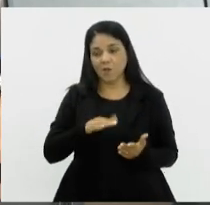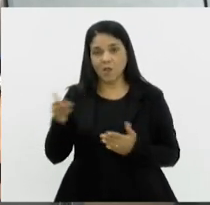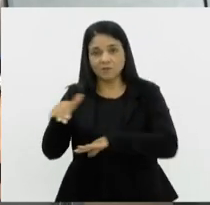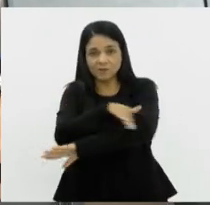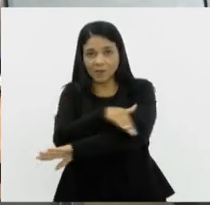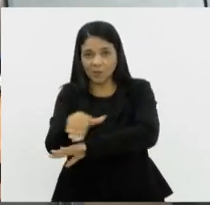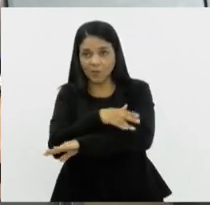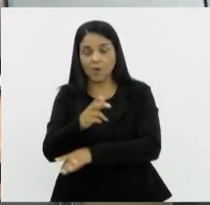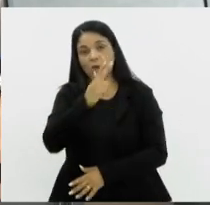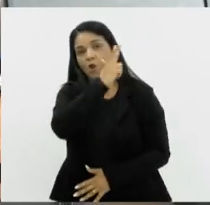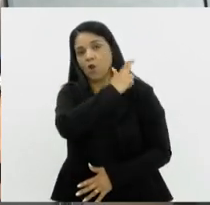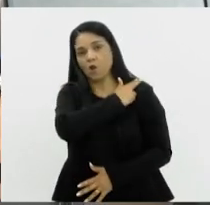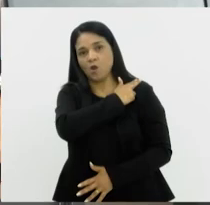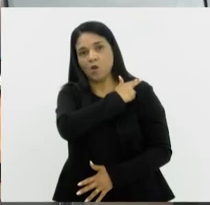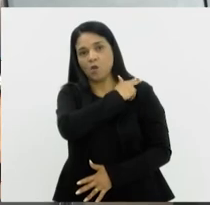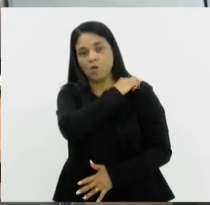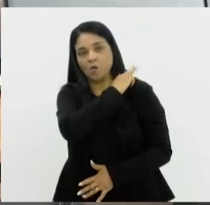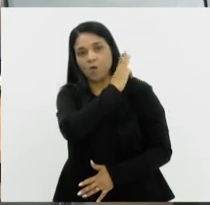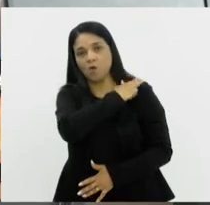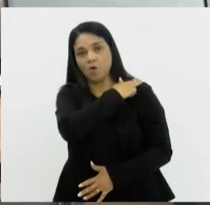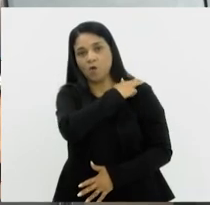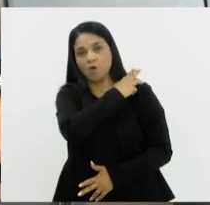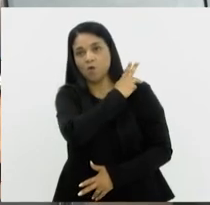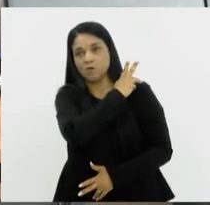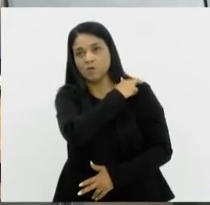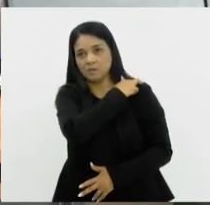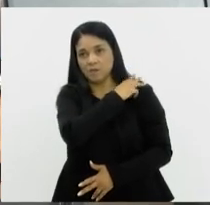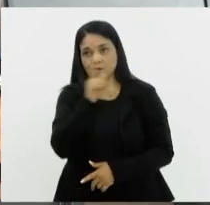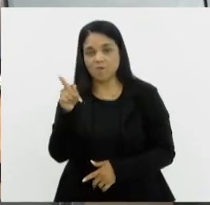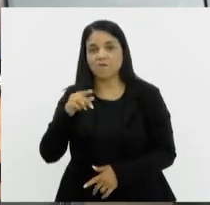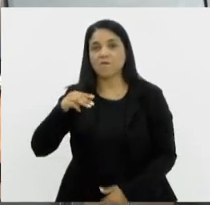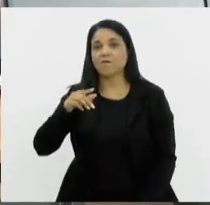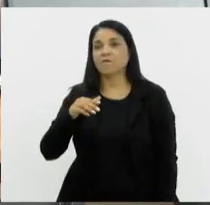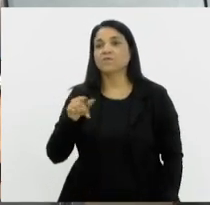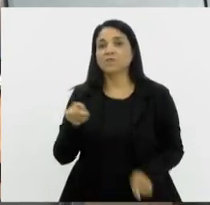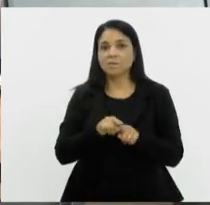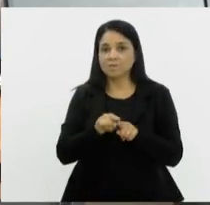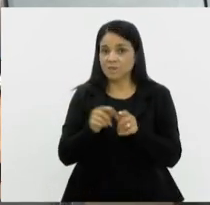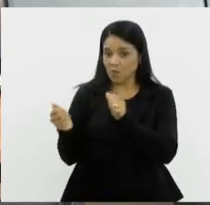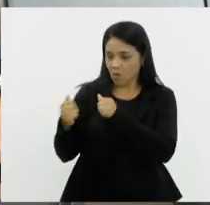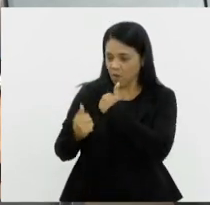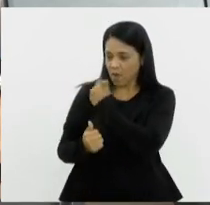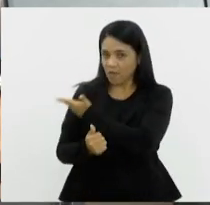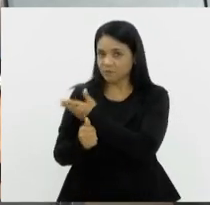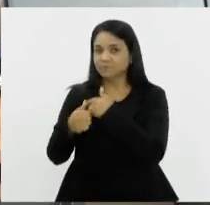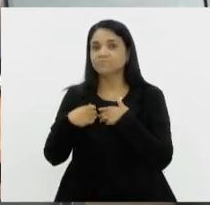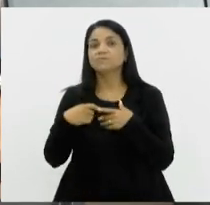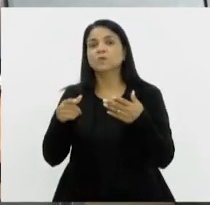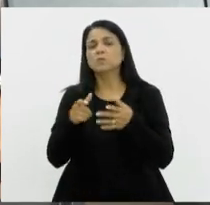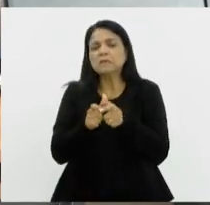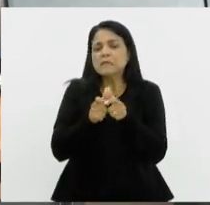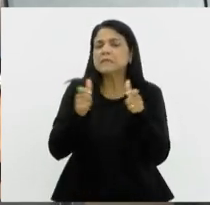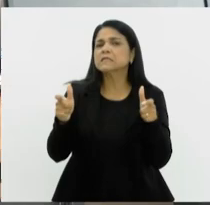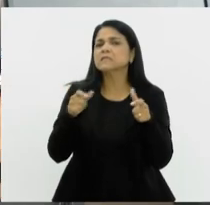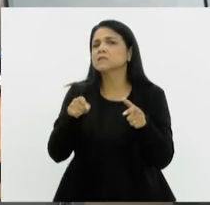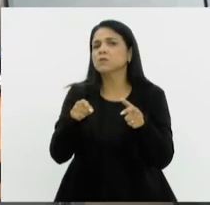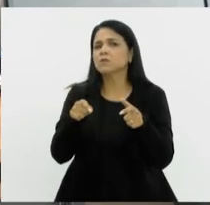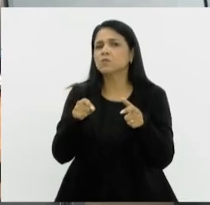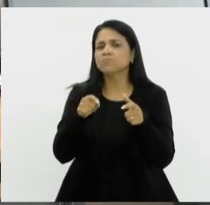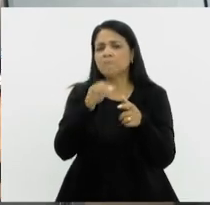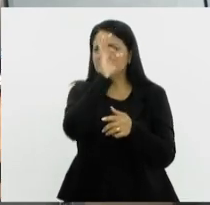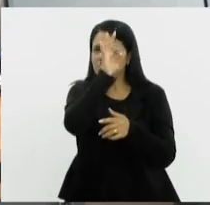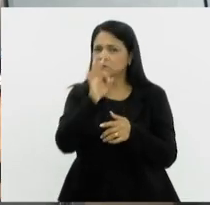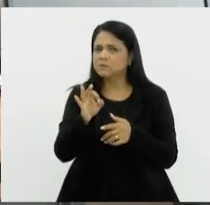Monteiro, que é superintendente da operação. Flávia, muito bom dia para você. Esse percentual cresceu justamente após a pandemia, não isso?